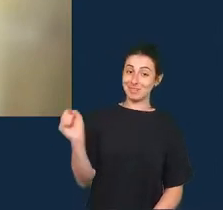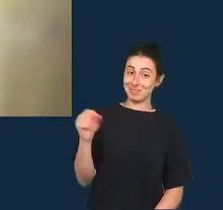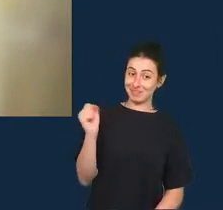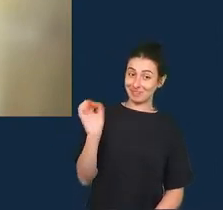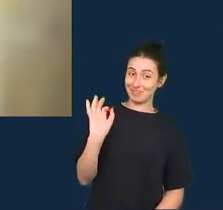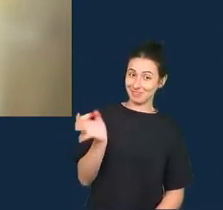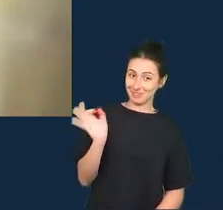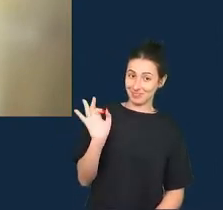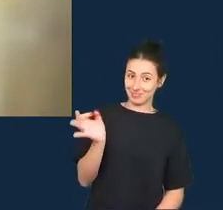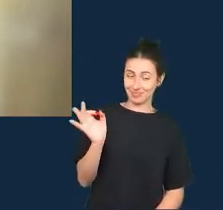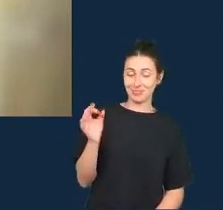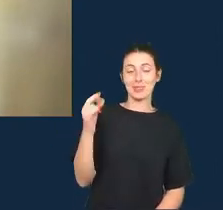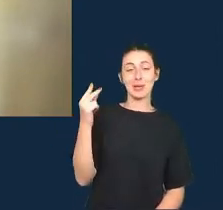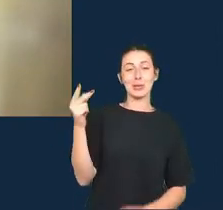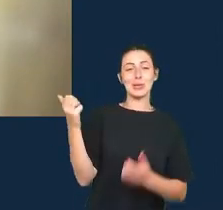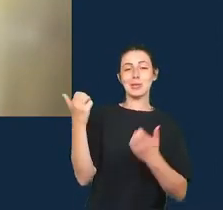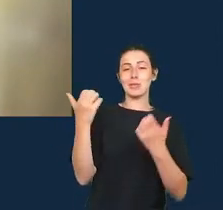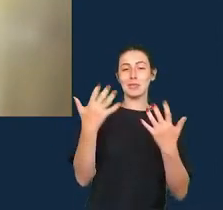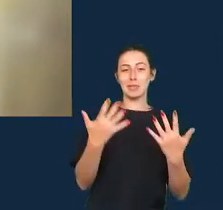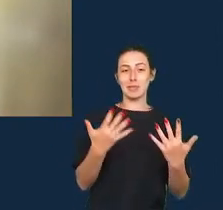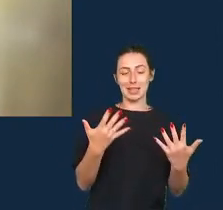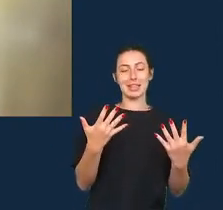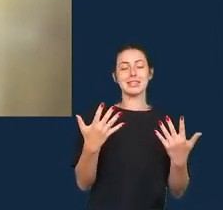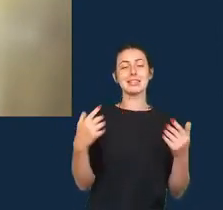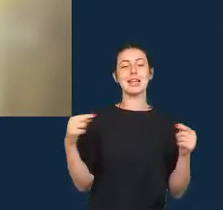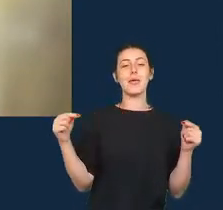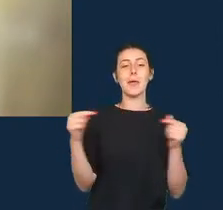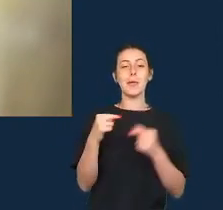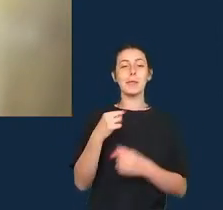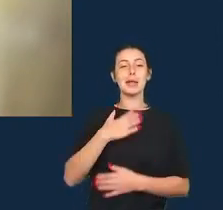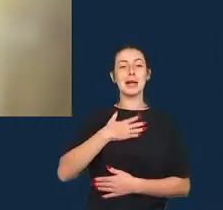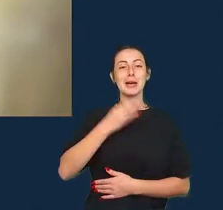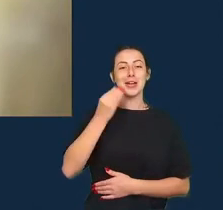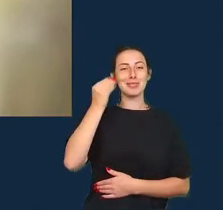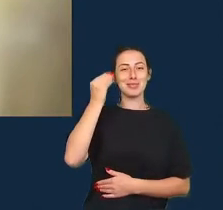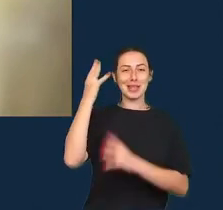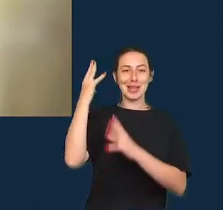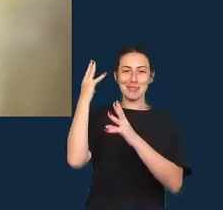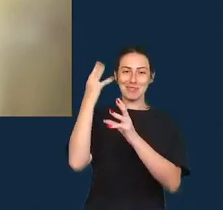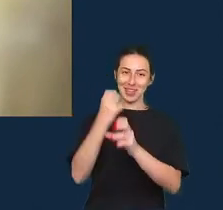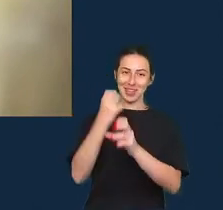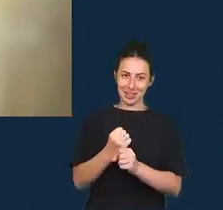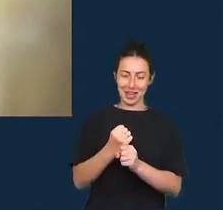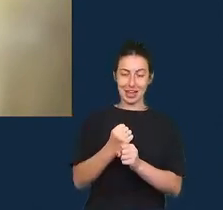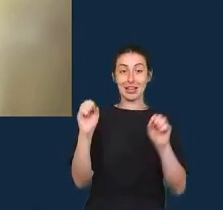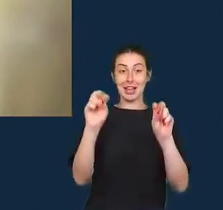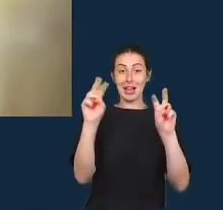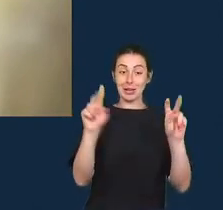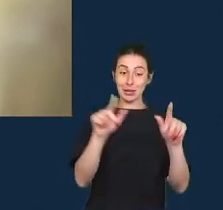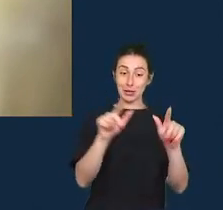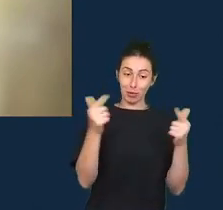estão muito tem uma grande identificação com a minha experiência aqui o jornalismo de dados